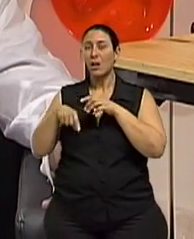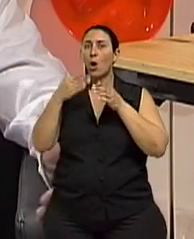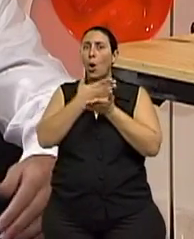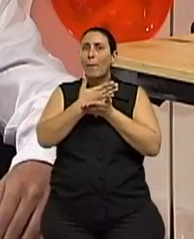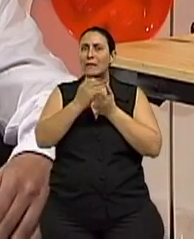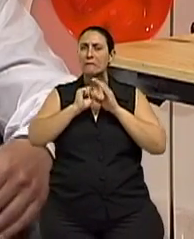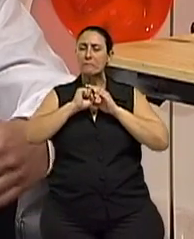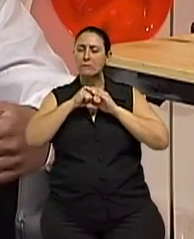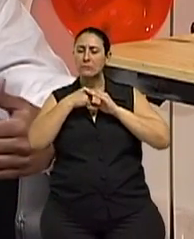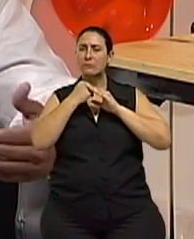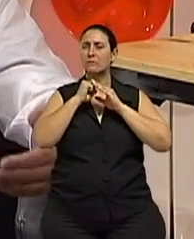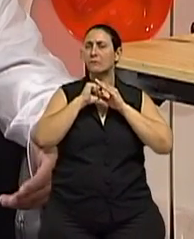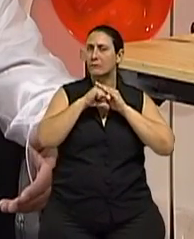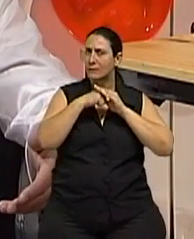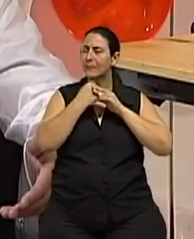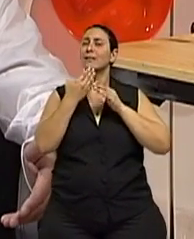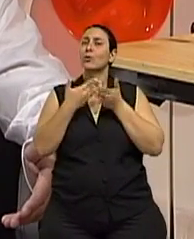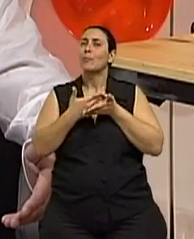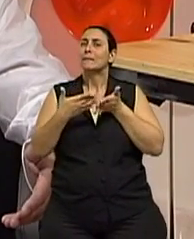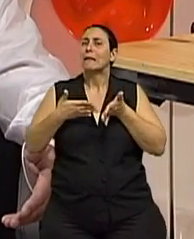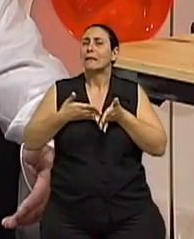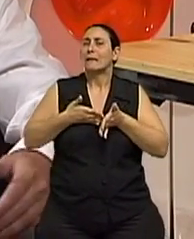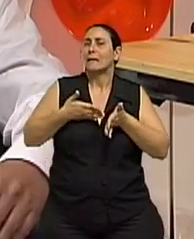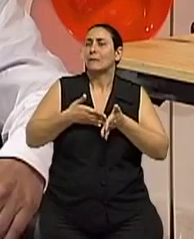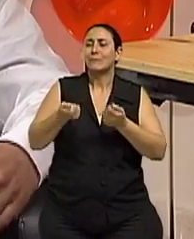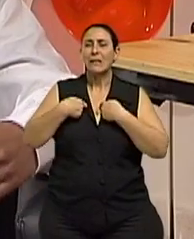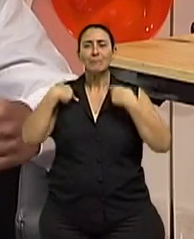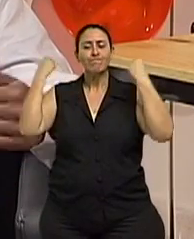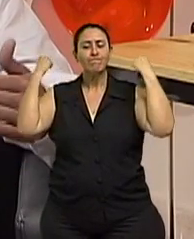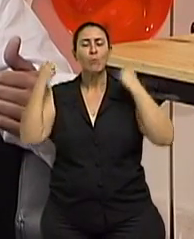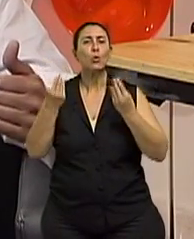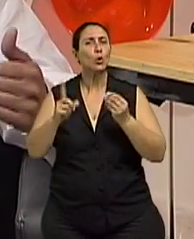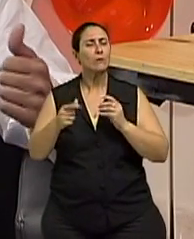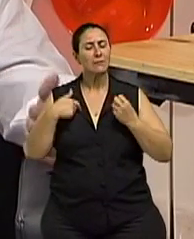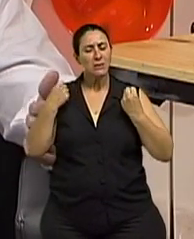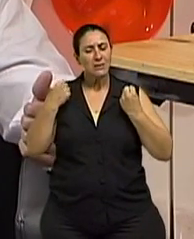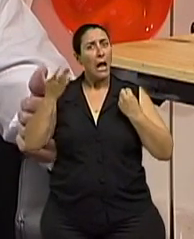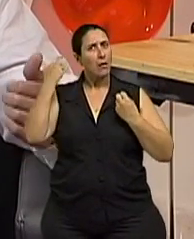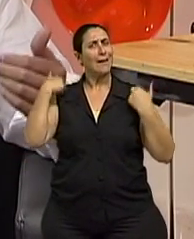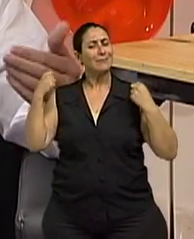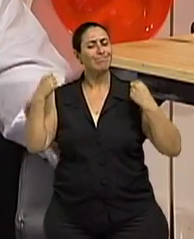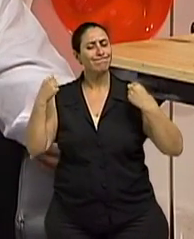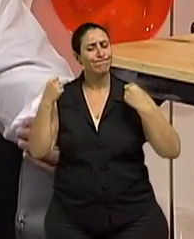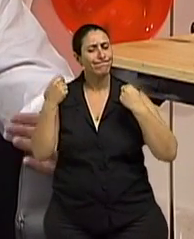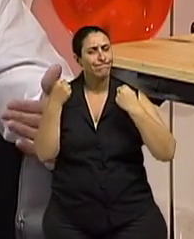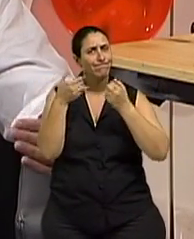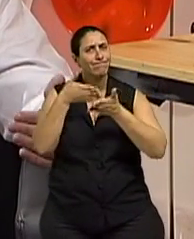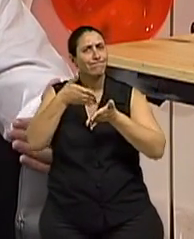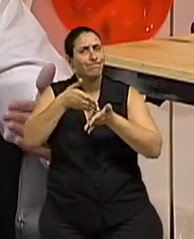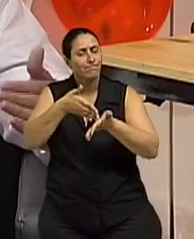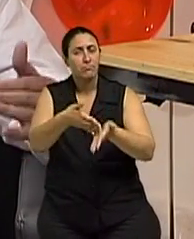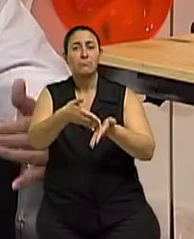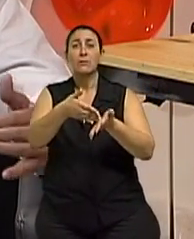acentuado e começa a limitar essa atividade física. Quando o desgaste avança e começa a